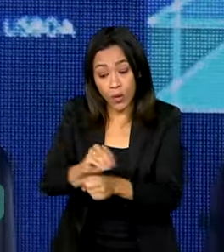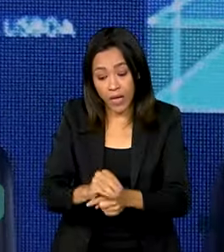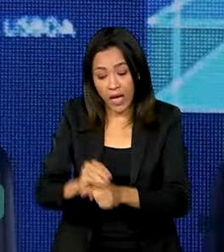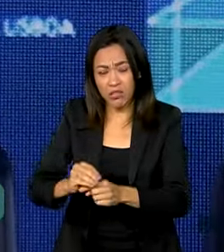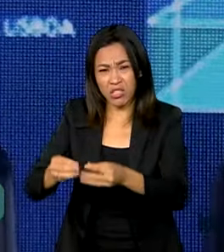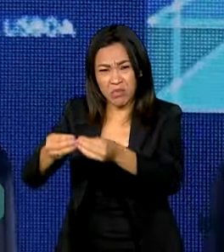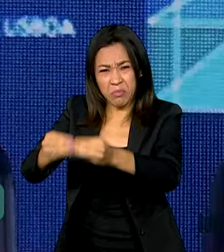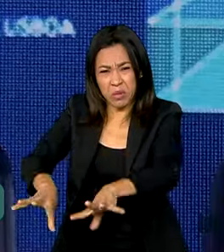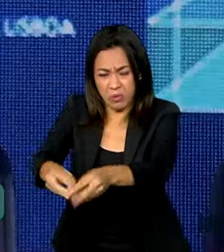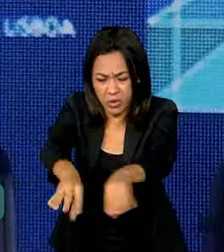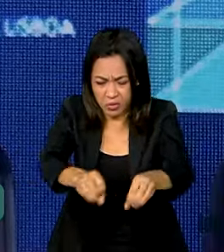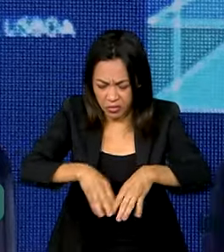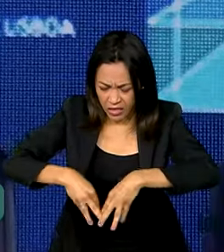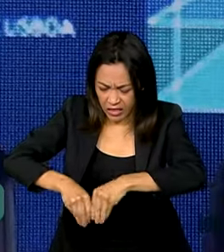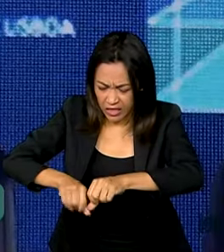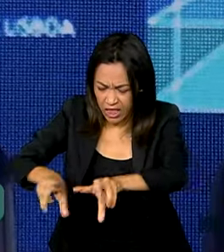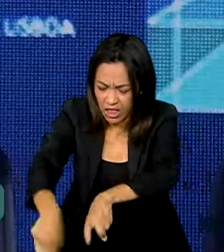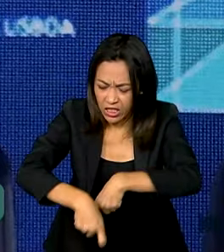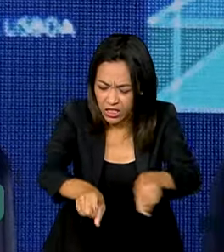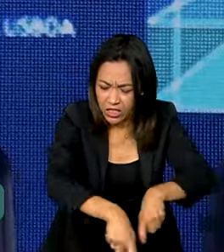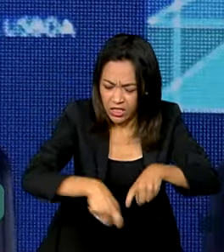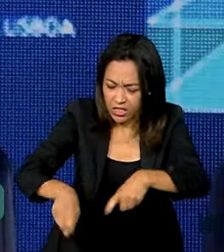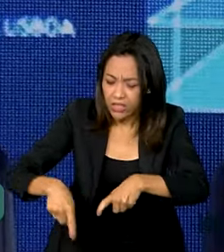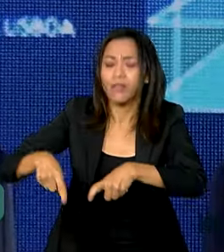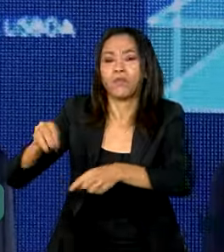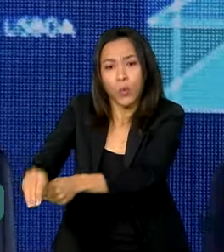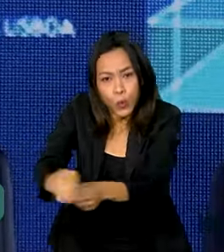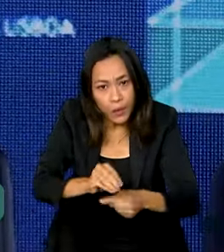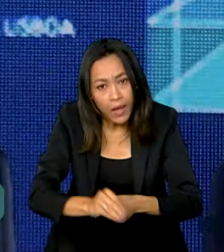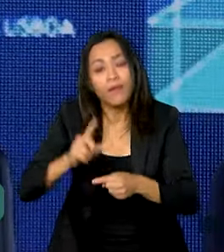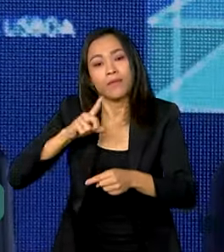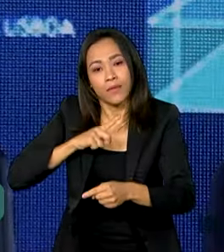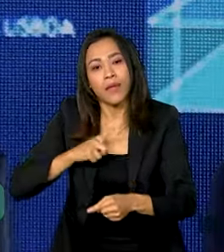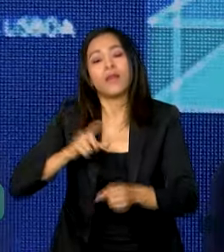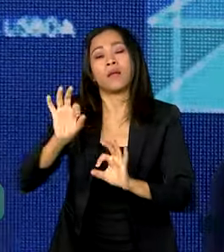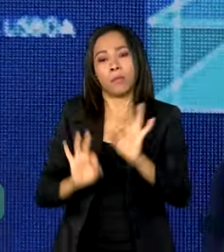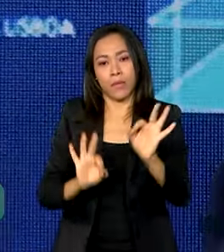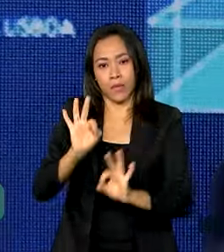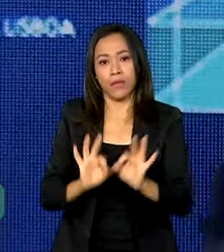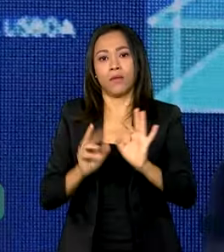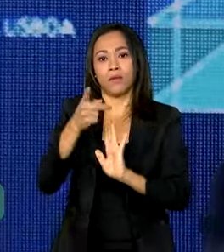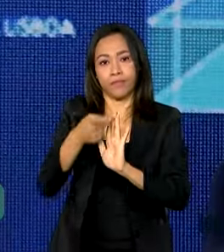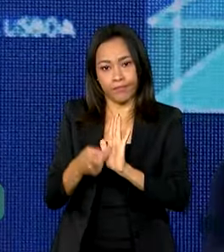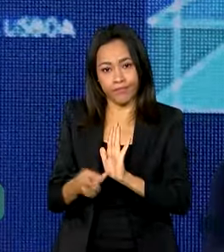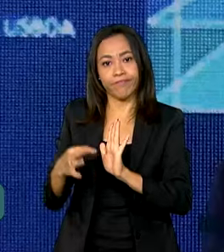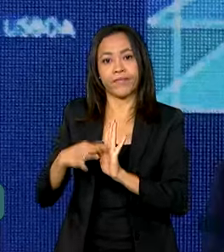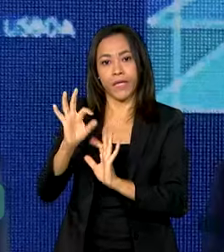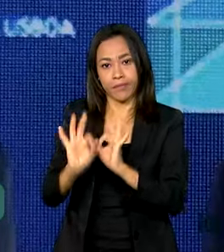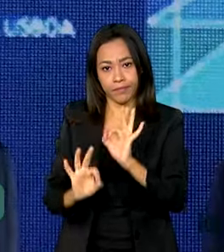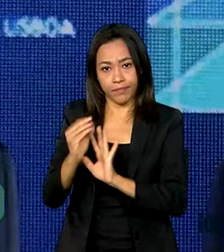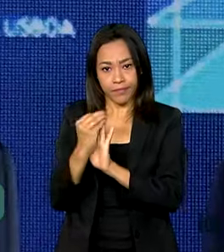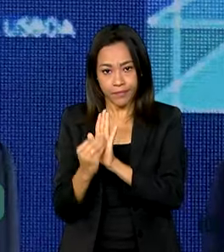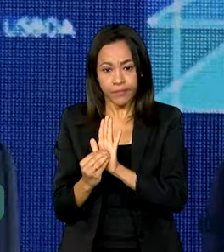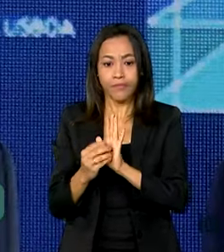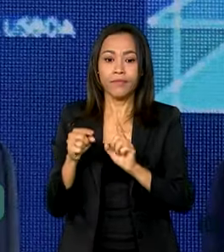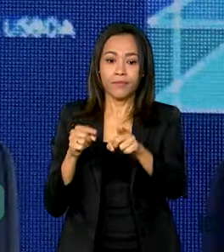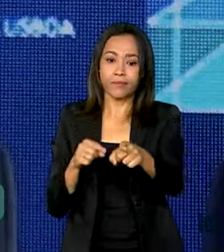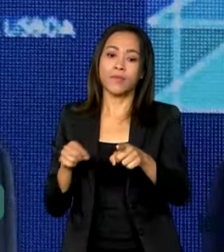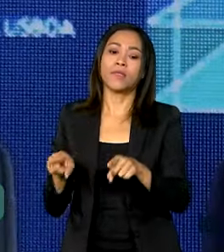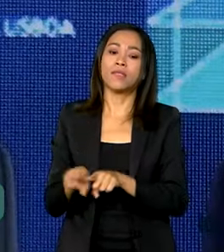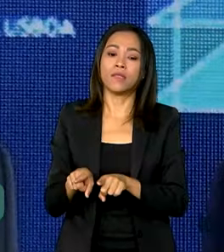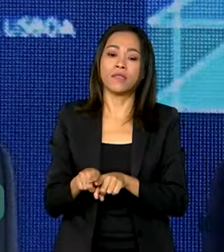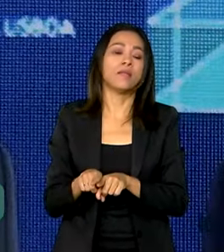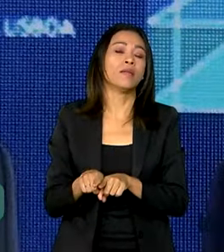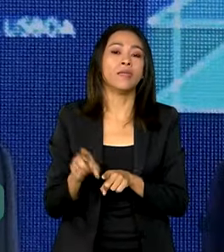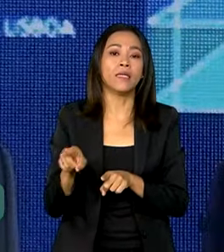milhões, estimativa, 80 milhões de hectares, 10% do território nacional, de solo degradado,